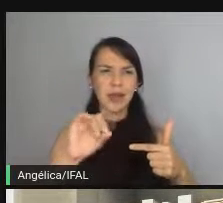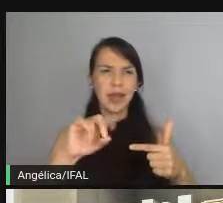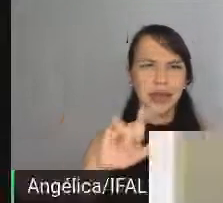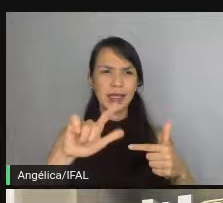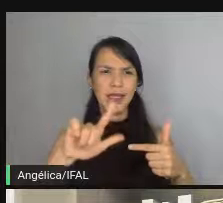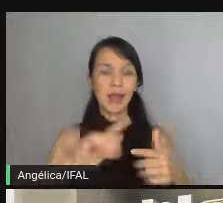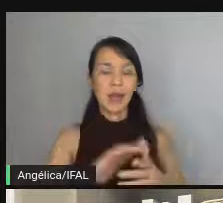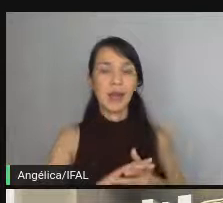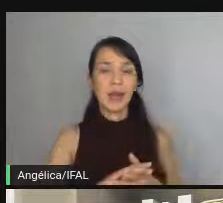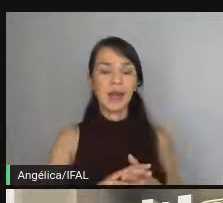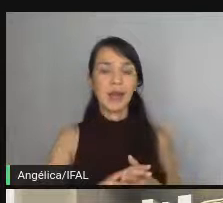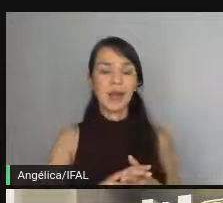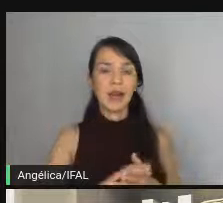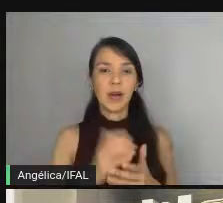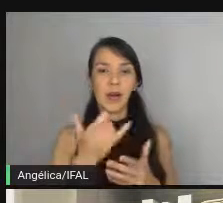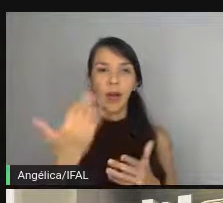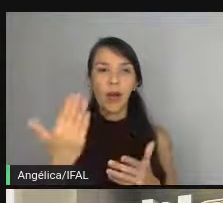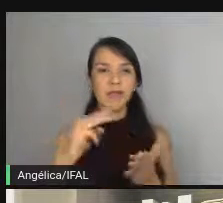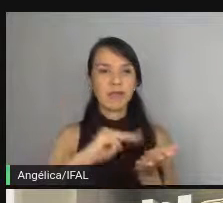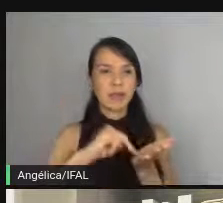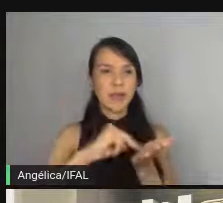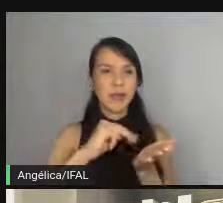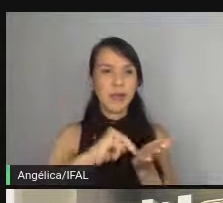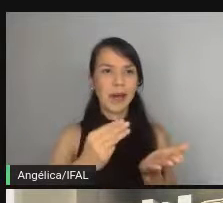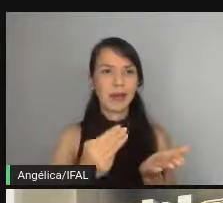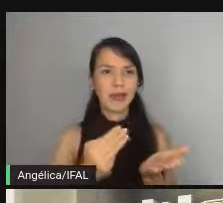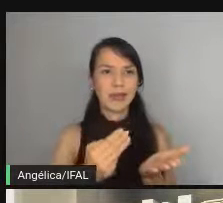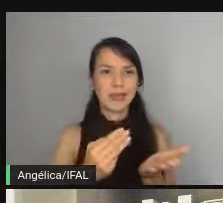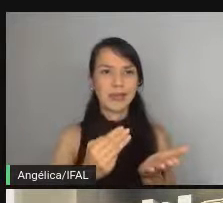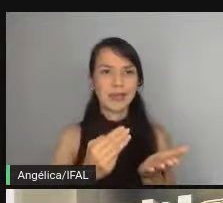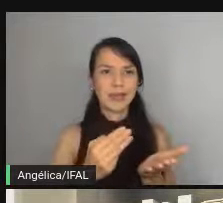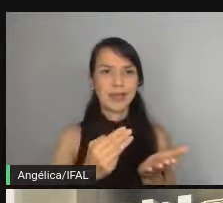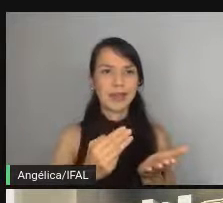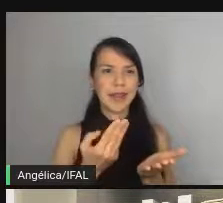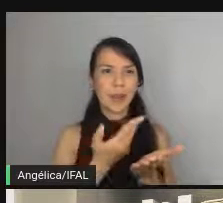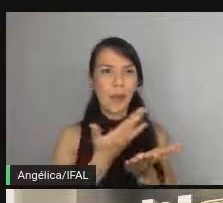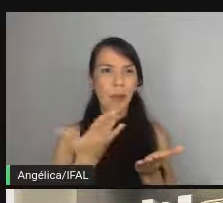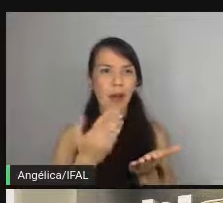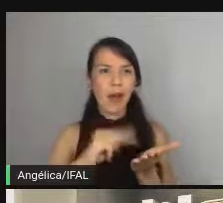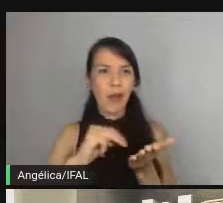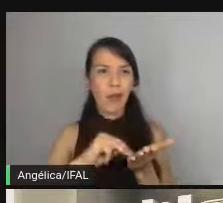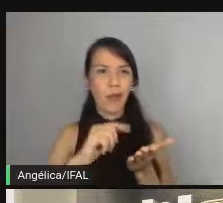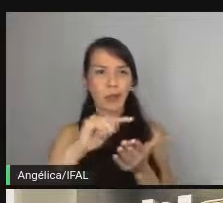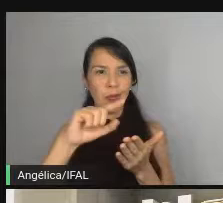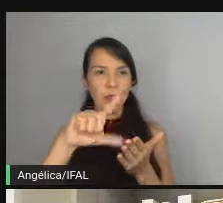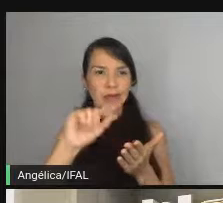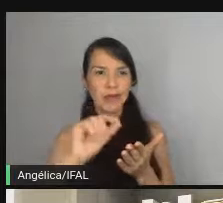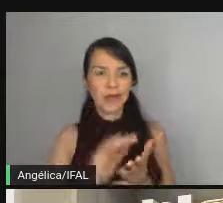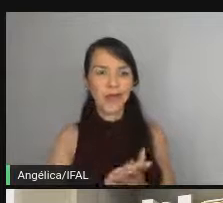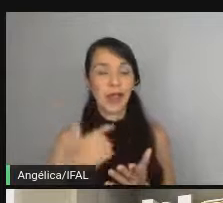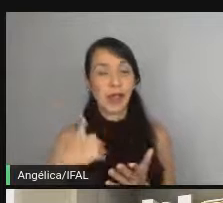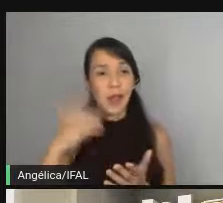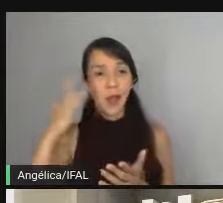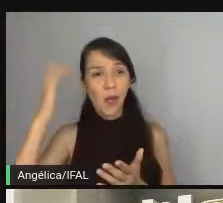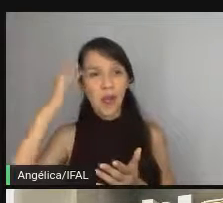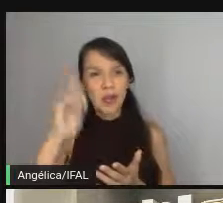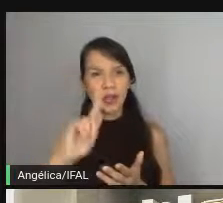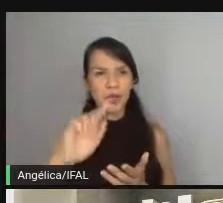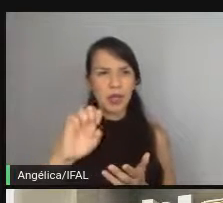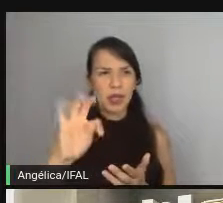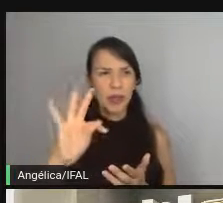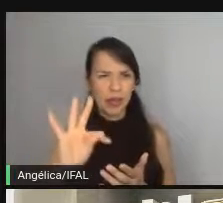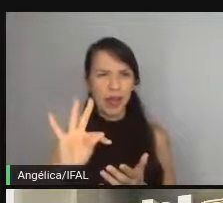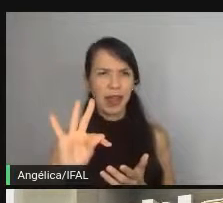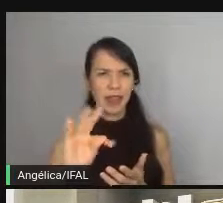Fireman qual vai ser o método do HTTP é post get vai ser o que eu acredito que é um get mesmo